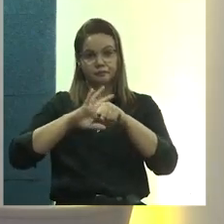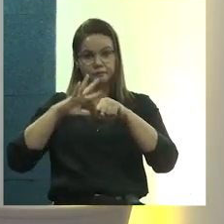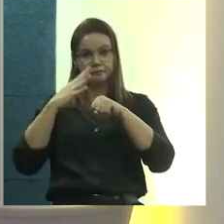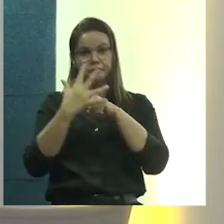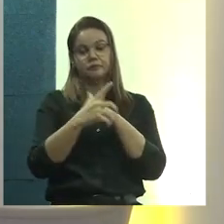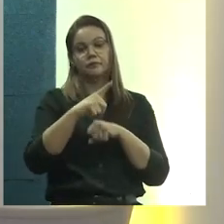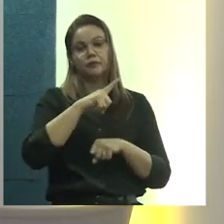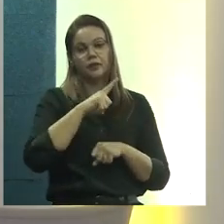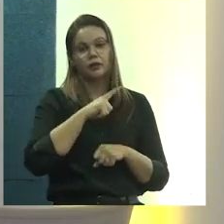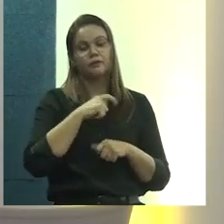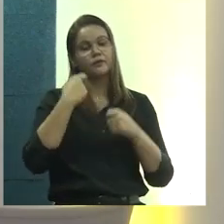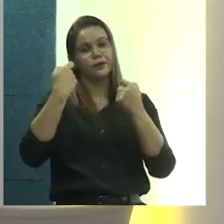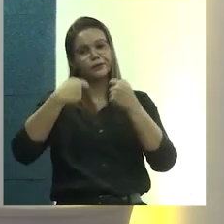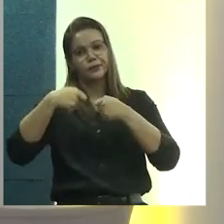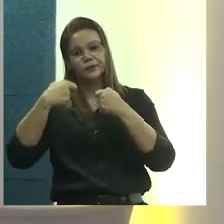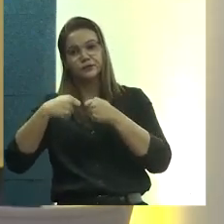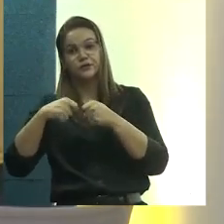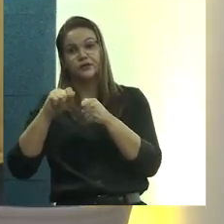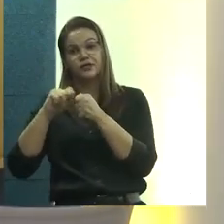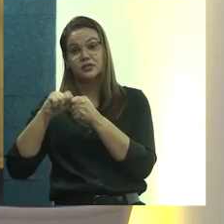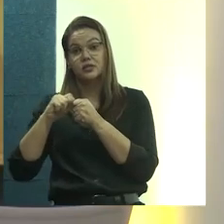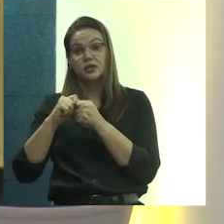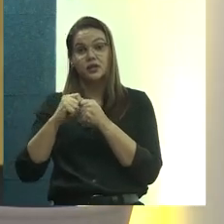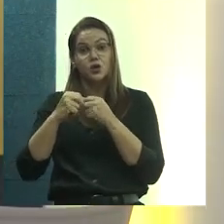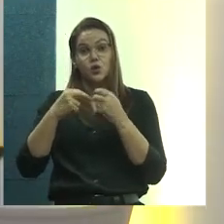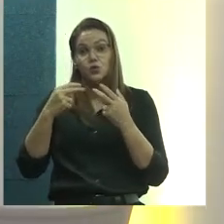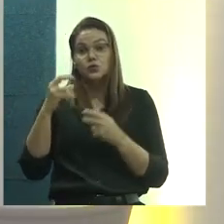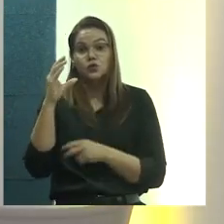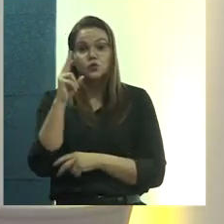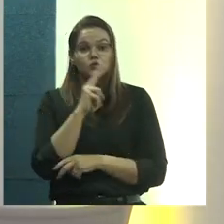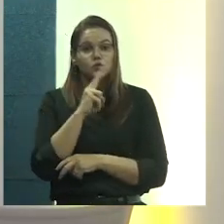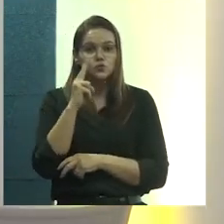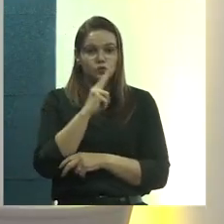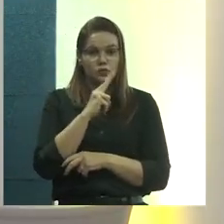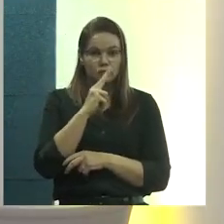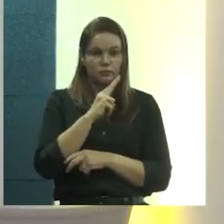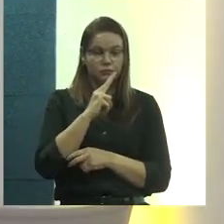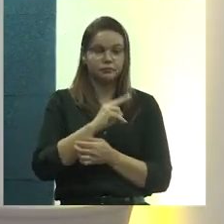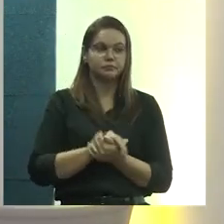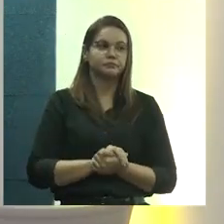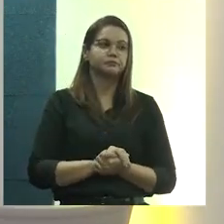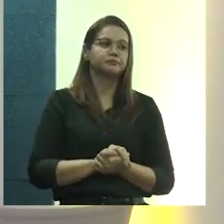necessidade de ações emergenciais, aí já...